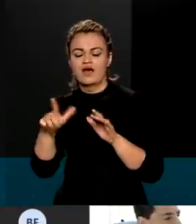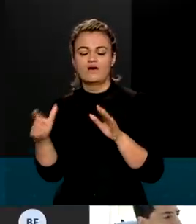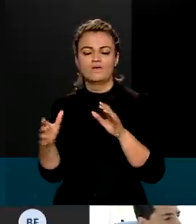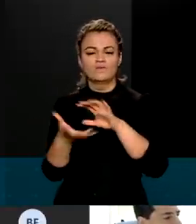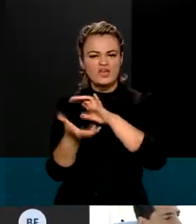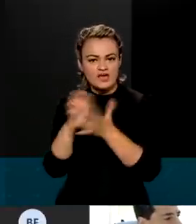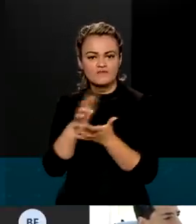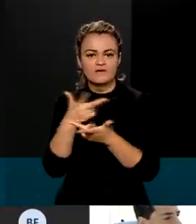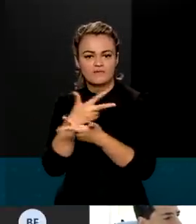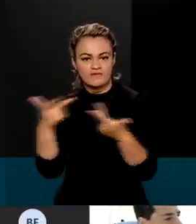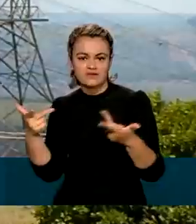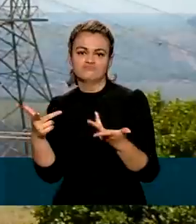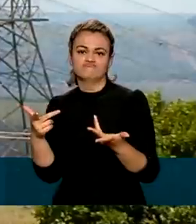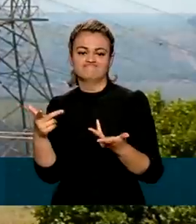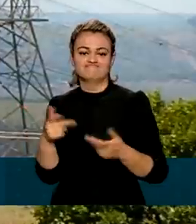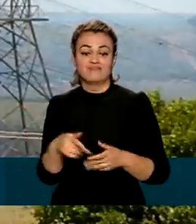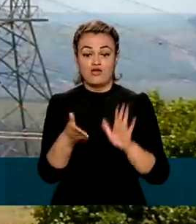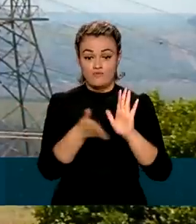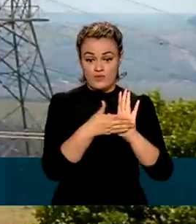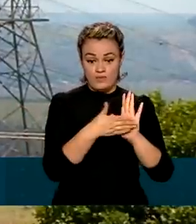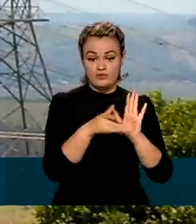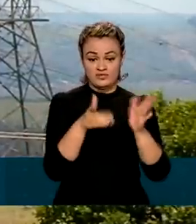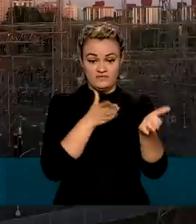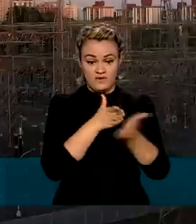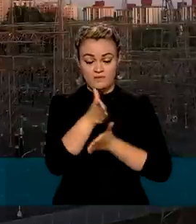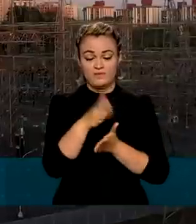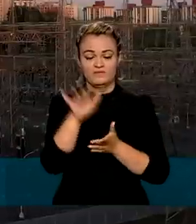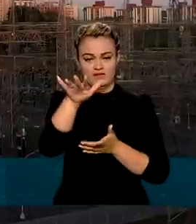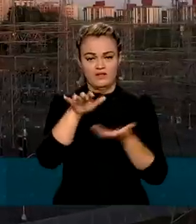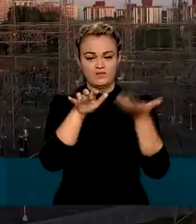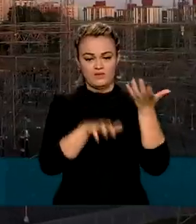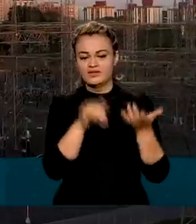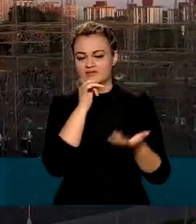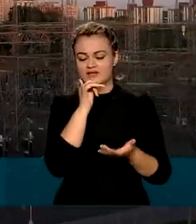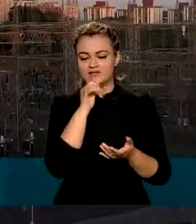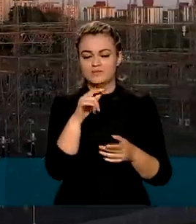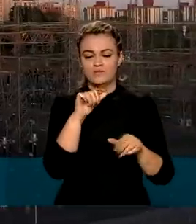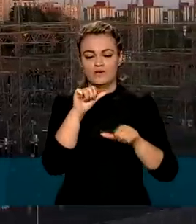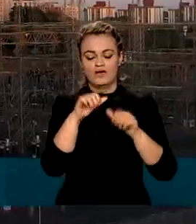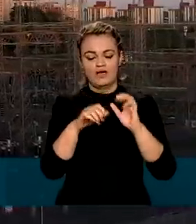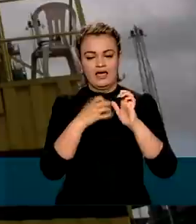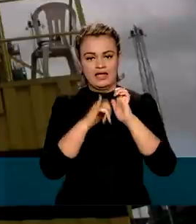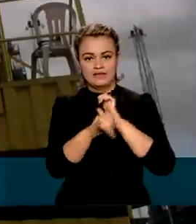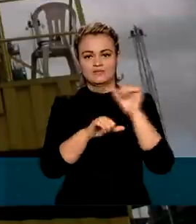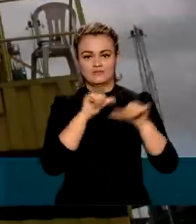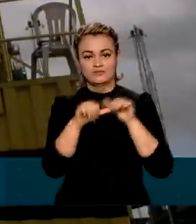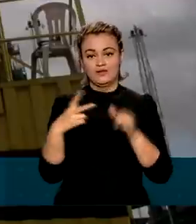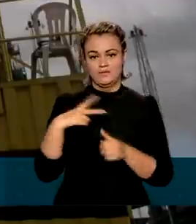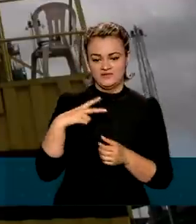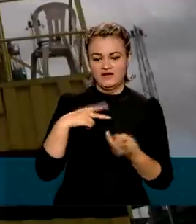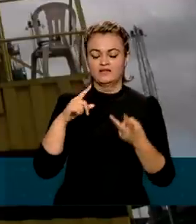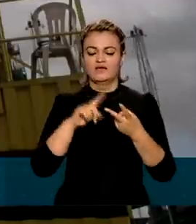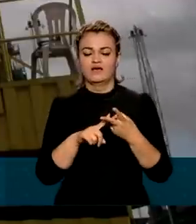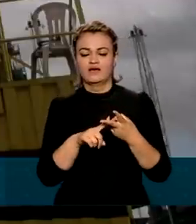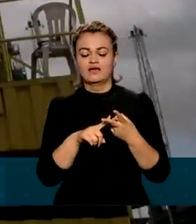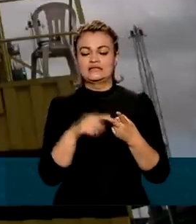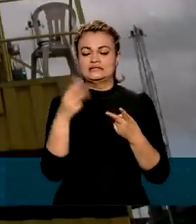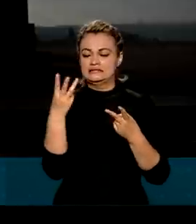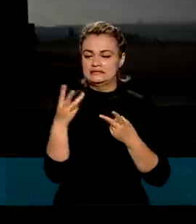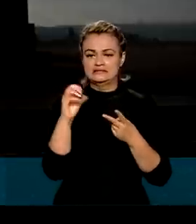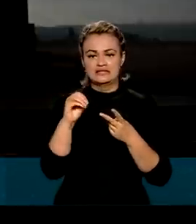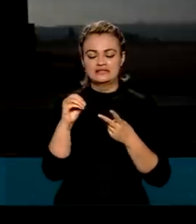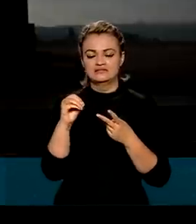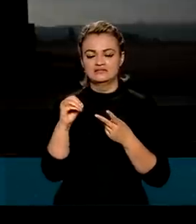para o aumento da produtividade. Propostas aprovadas no Congresso, como a capitalização da Eletrobras e a concessão de 30